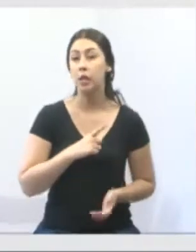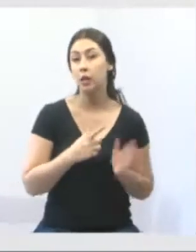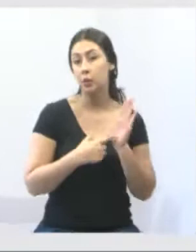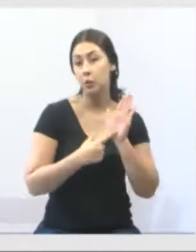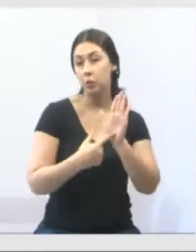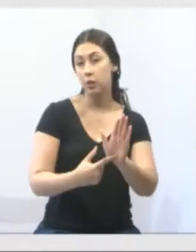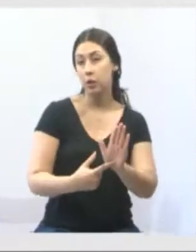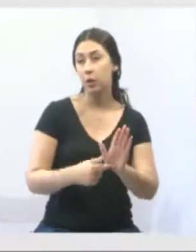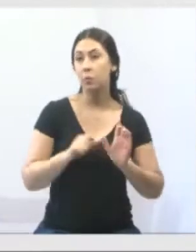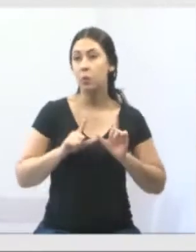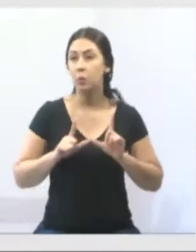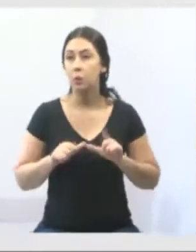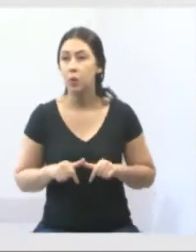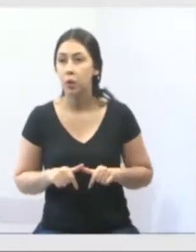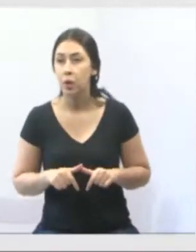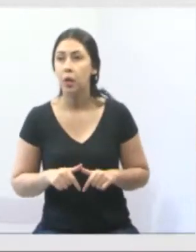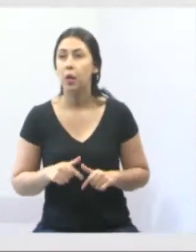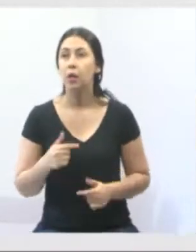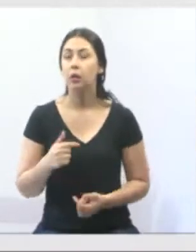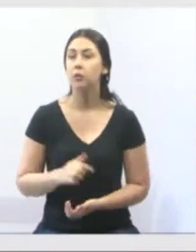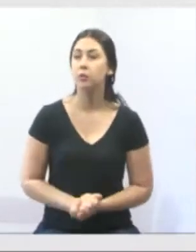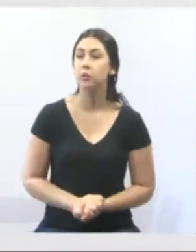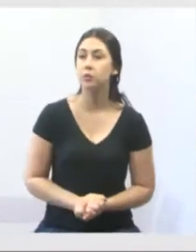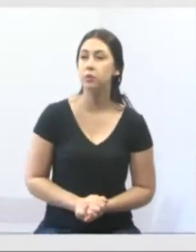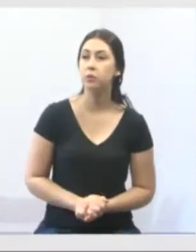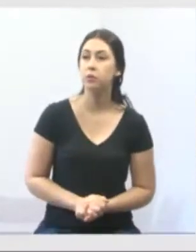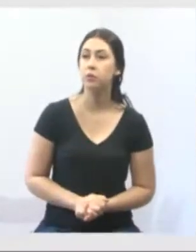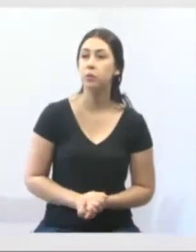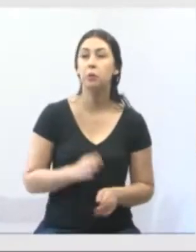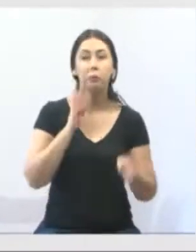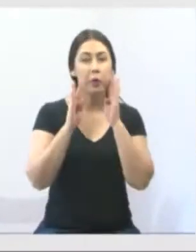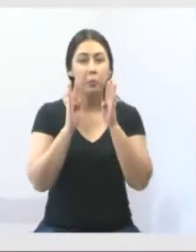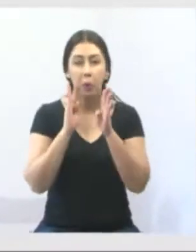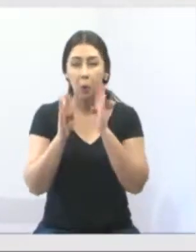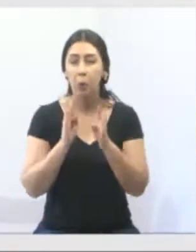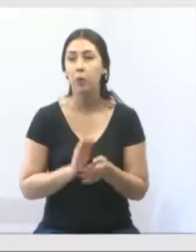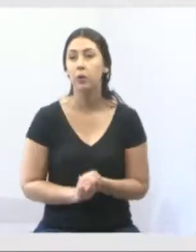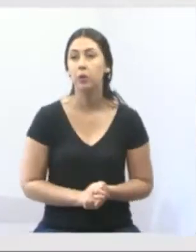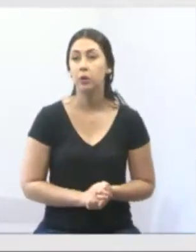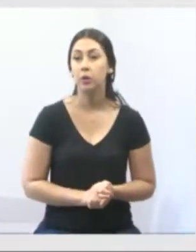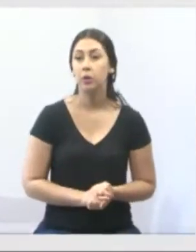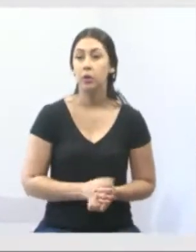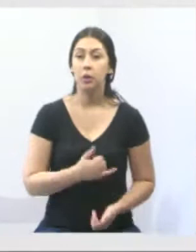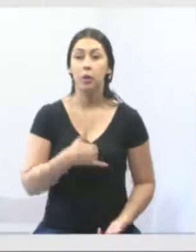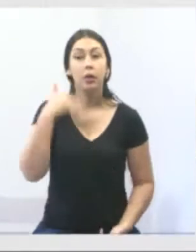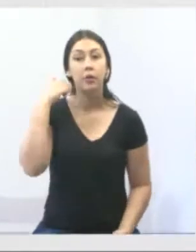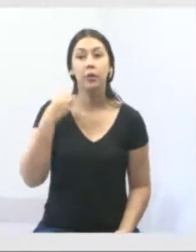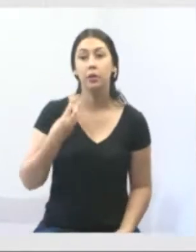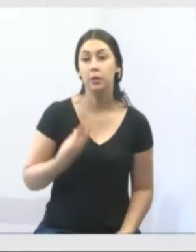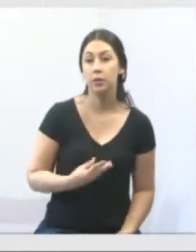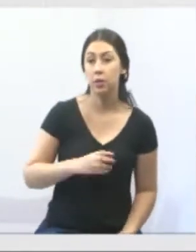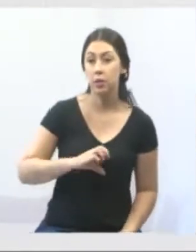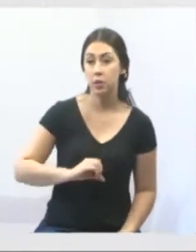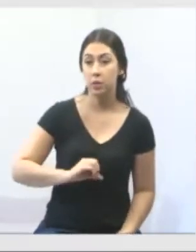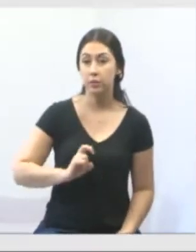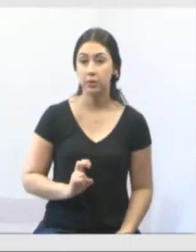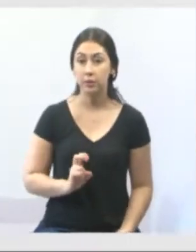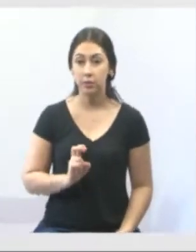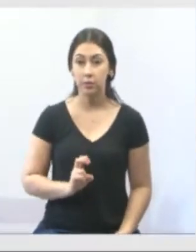contatos, meu gabinete, Paulinho de Esporte, meu Facebook. Meu telefone é 3955